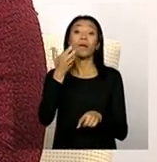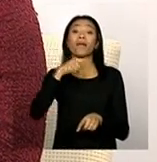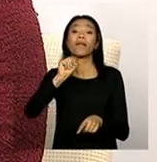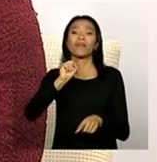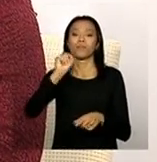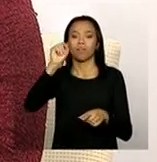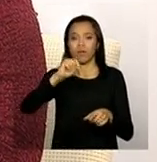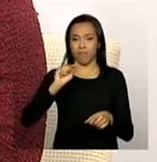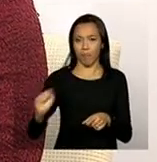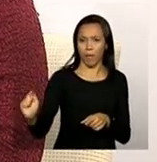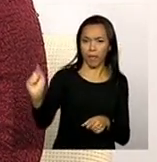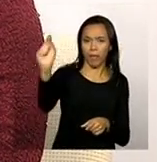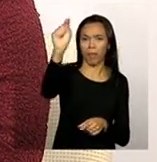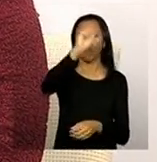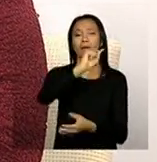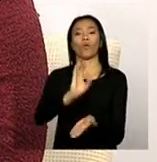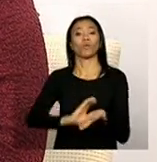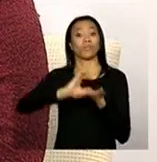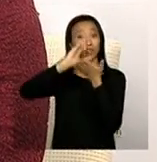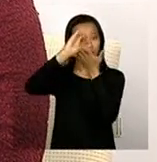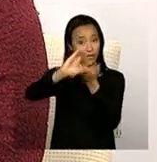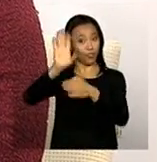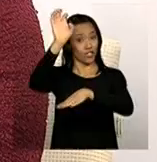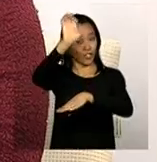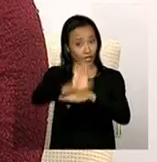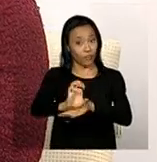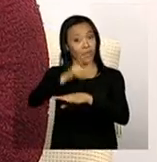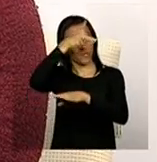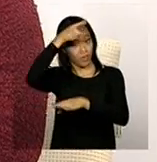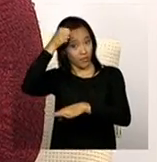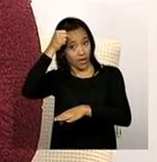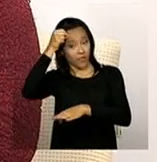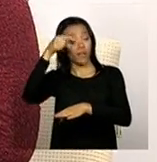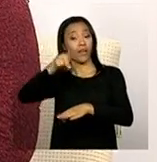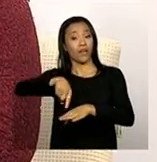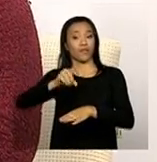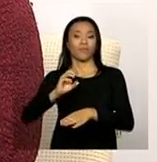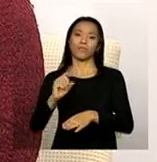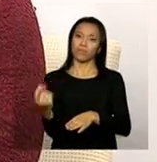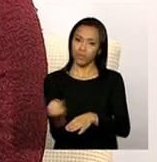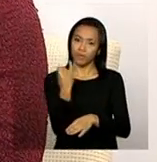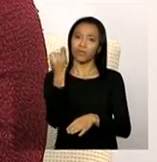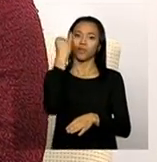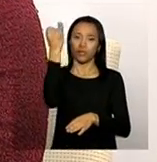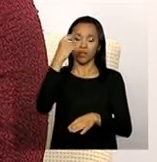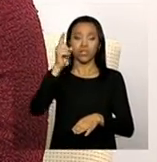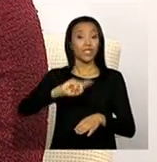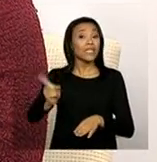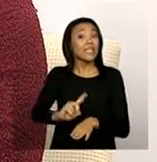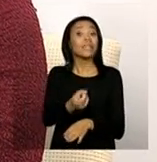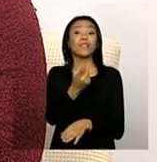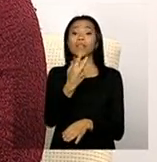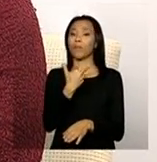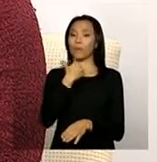municipais, estaduais, né? Essa é uma parte do censo que a gente não pode esquecer, é a única